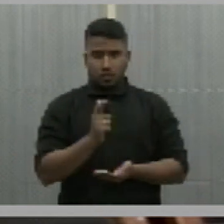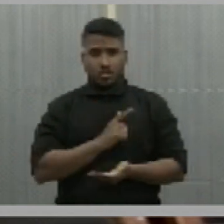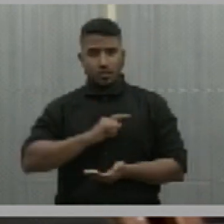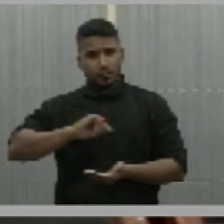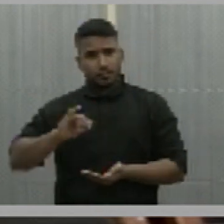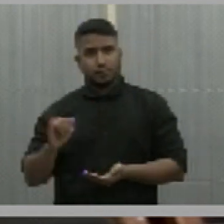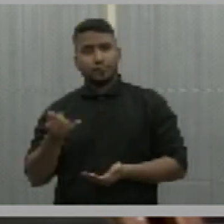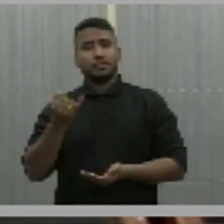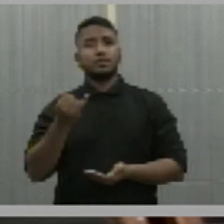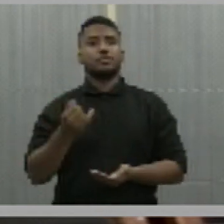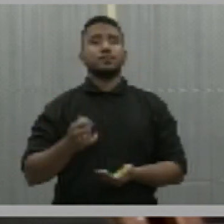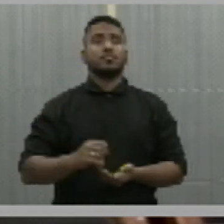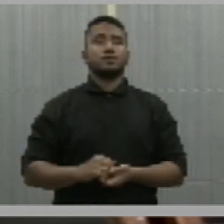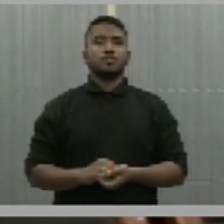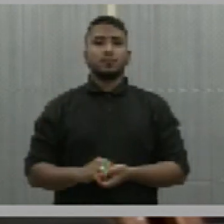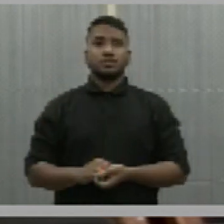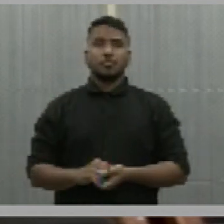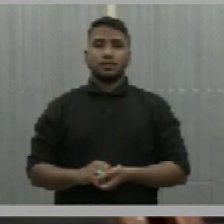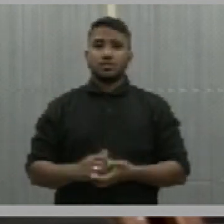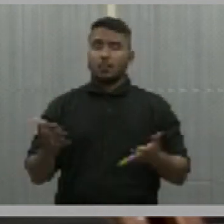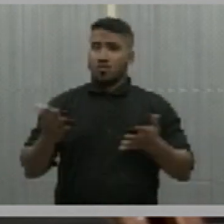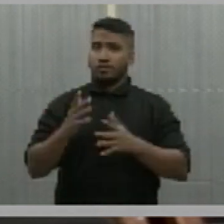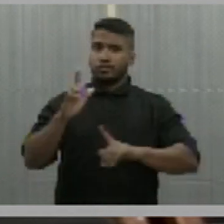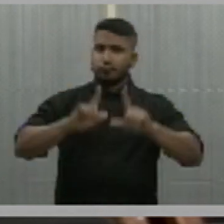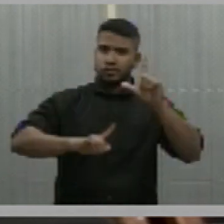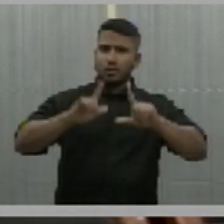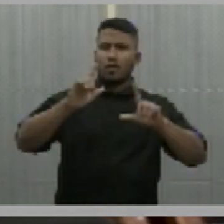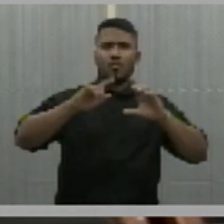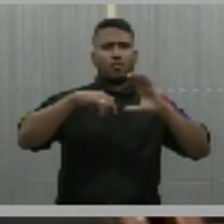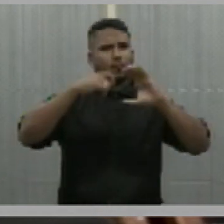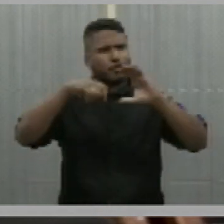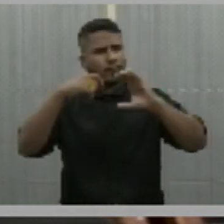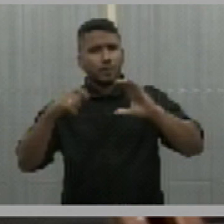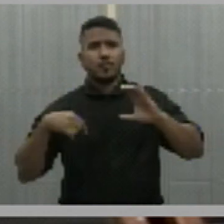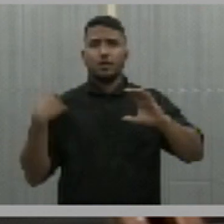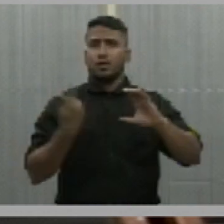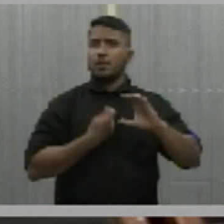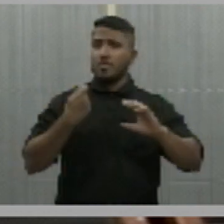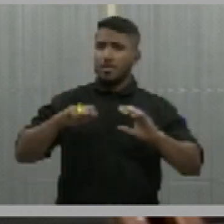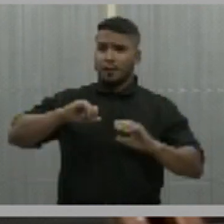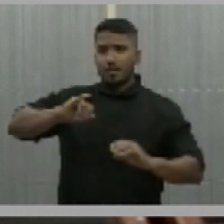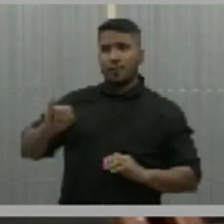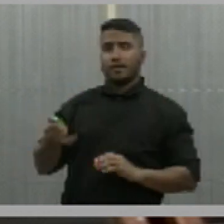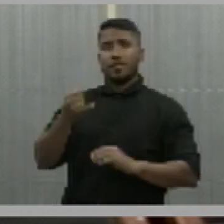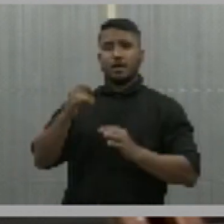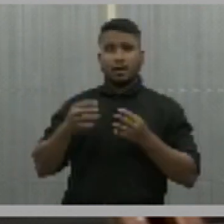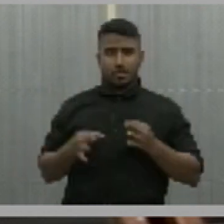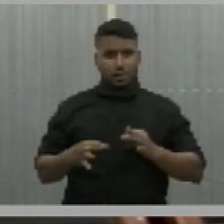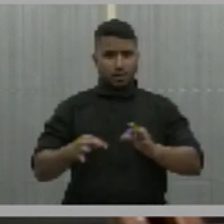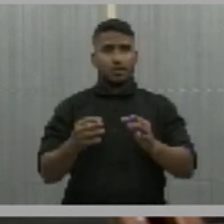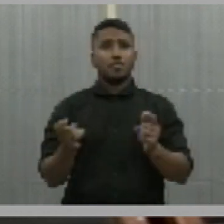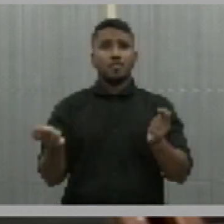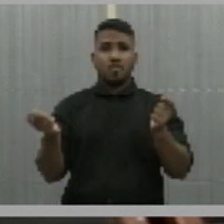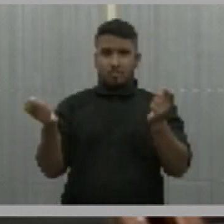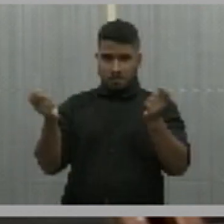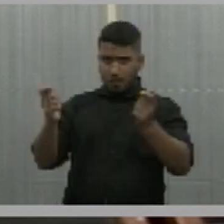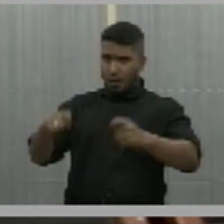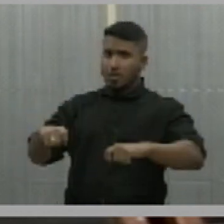do audiovisual, dos vídeos, então temos que aproveitar em que a tecnologia permite